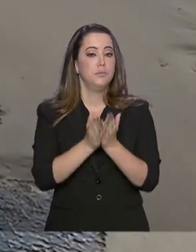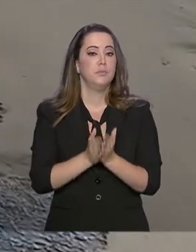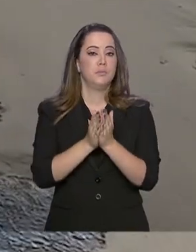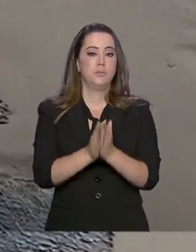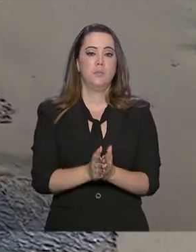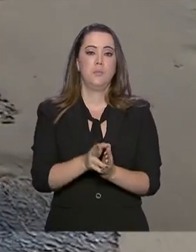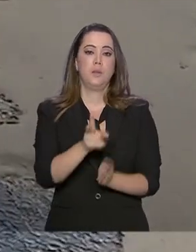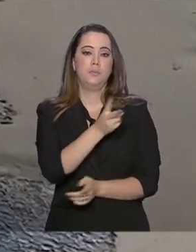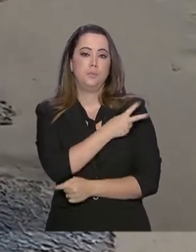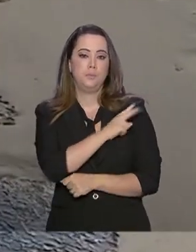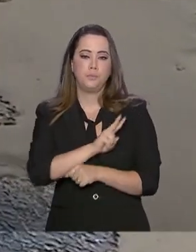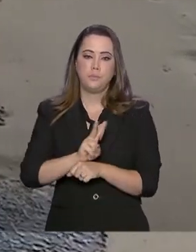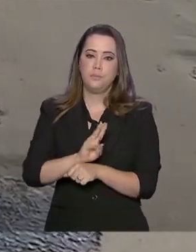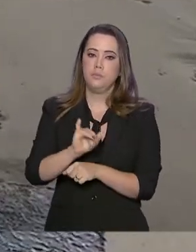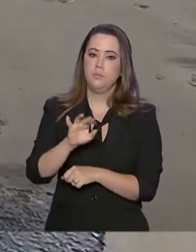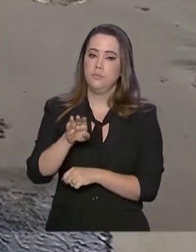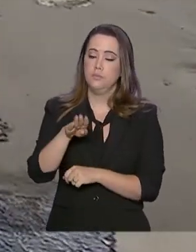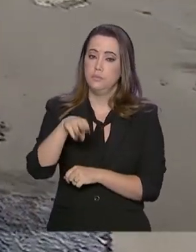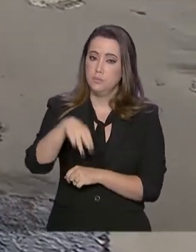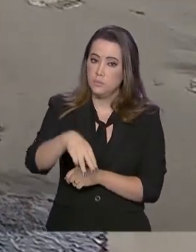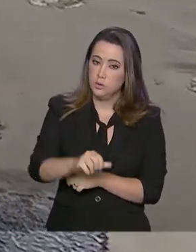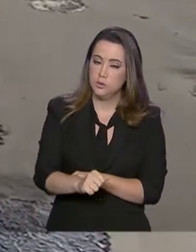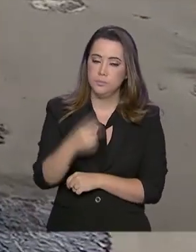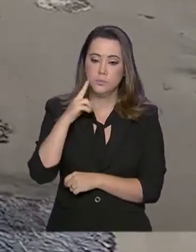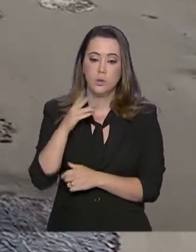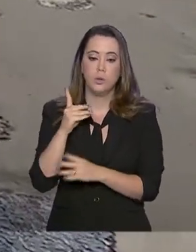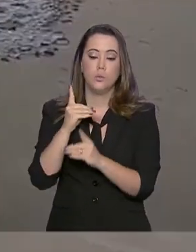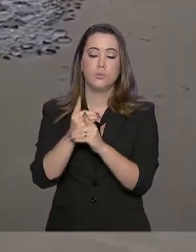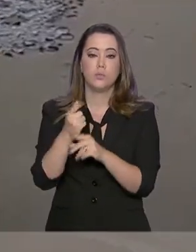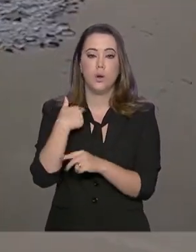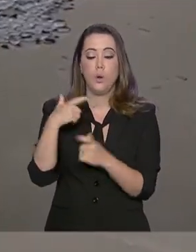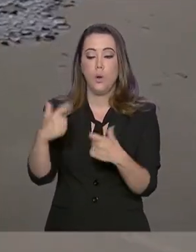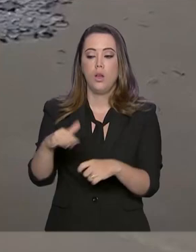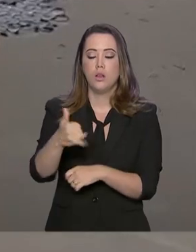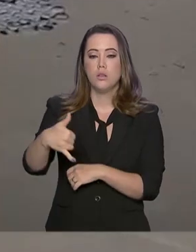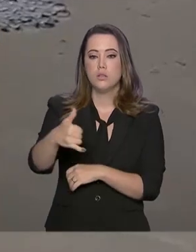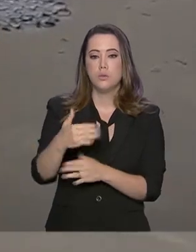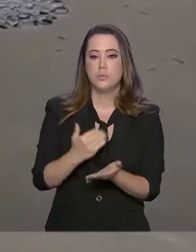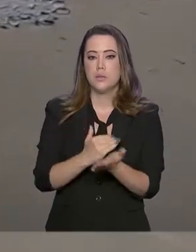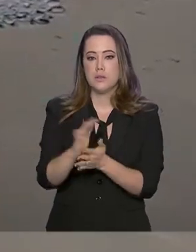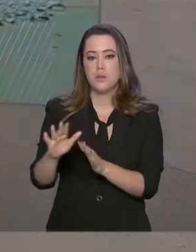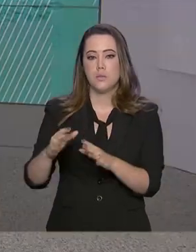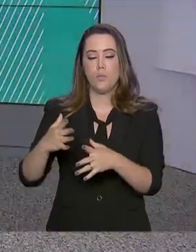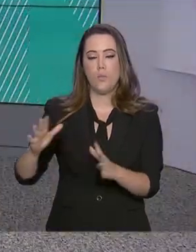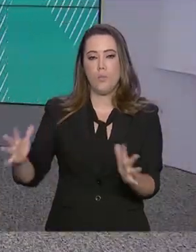fiscais do IBAMA foram enviados para localizar os pontos atingidos e iniciar a limpeza.